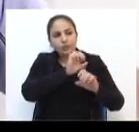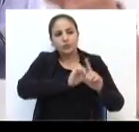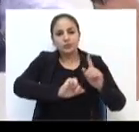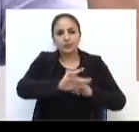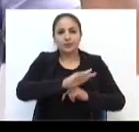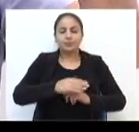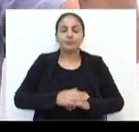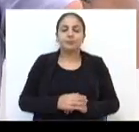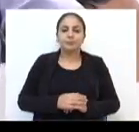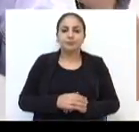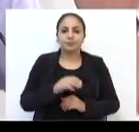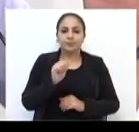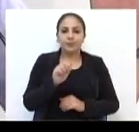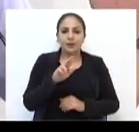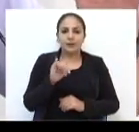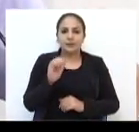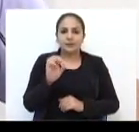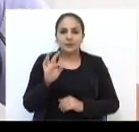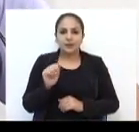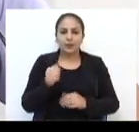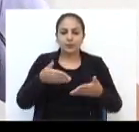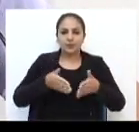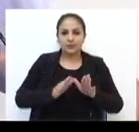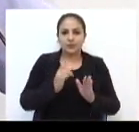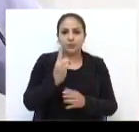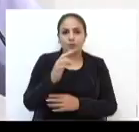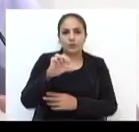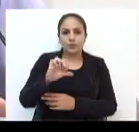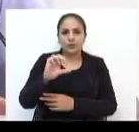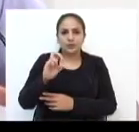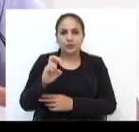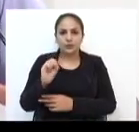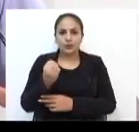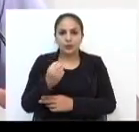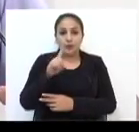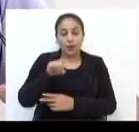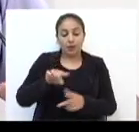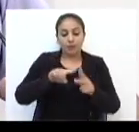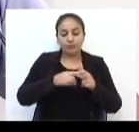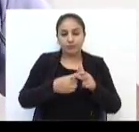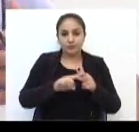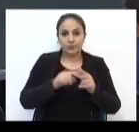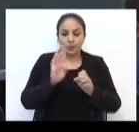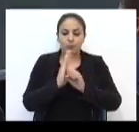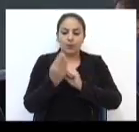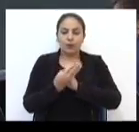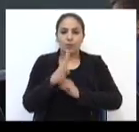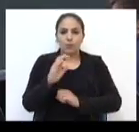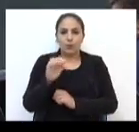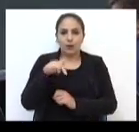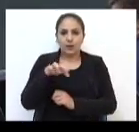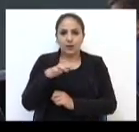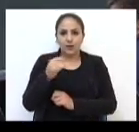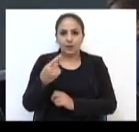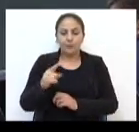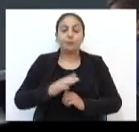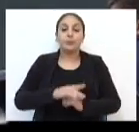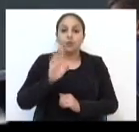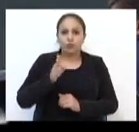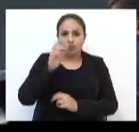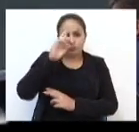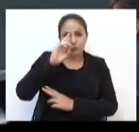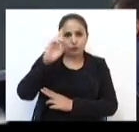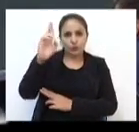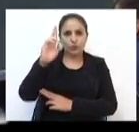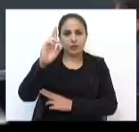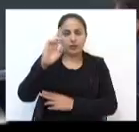Aristeu Dallalana nasceu em 1958 e é mecânico no bairro Boqueirão. Ele foi diretor da CODEPAS